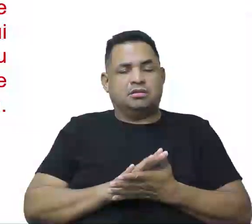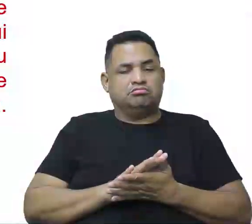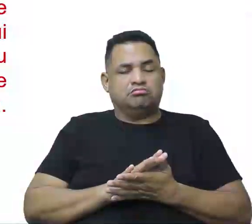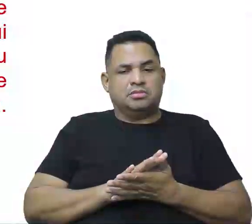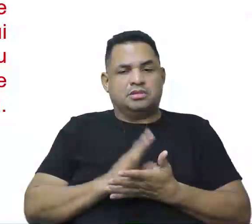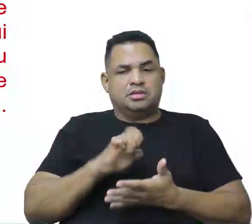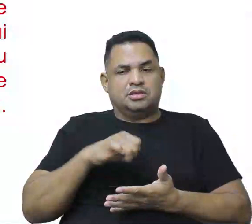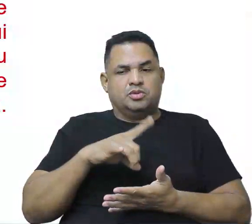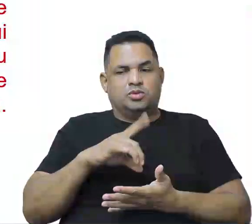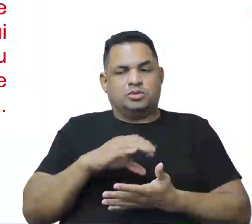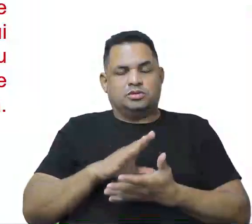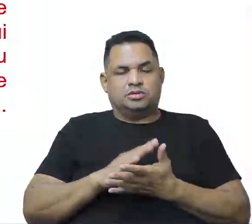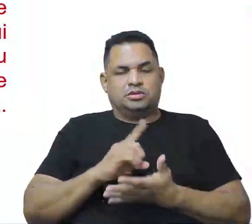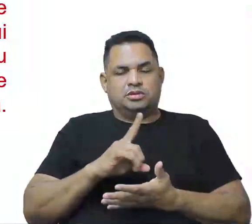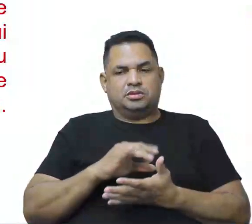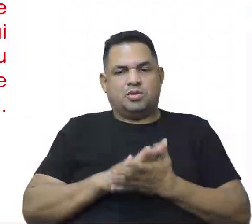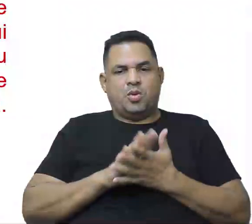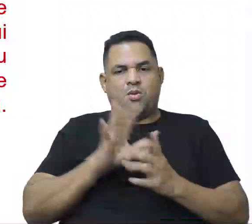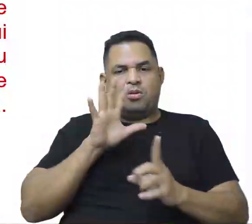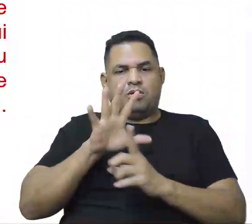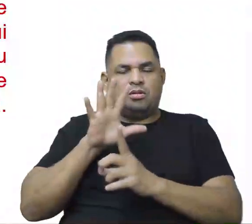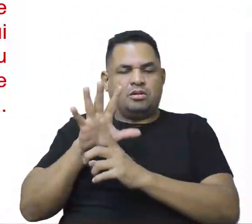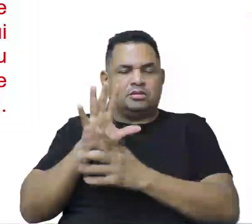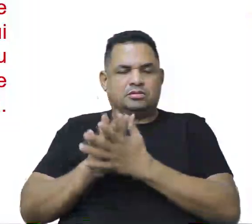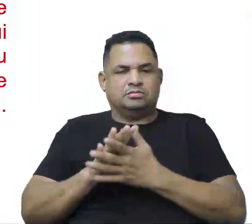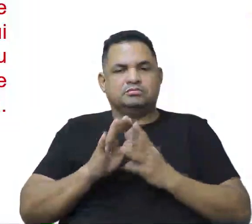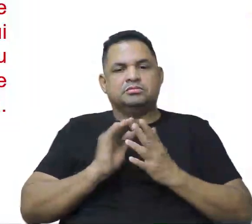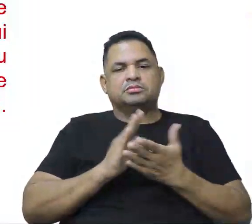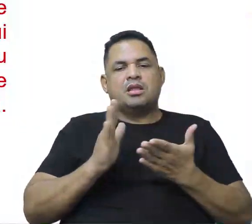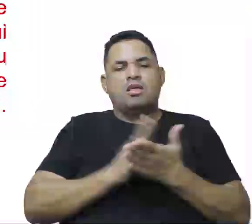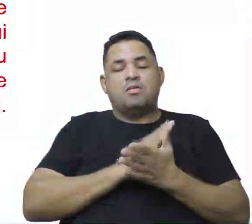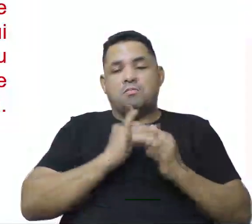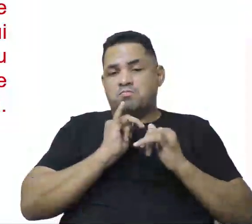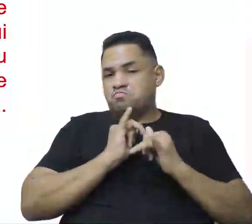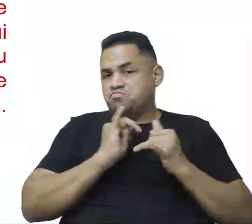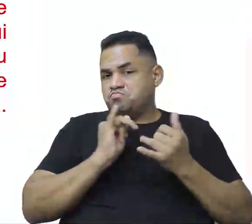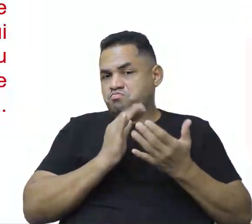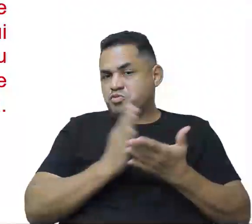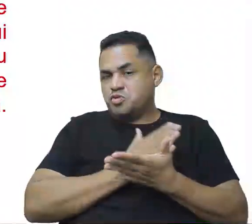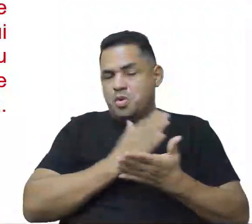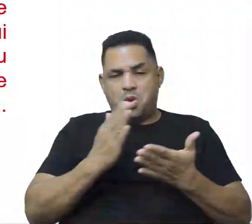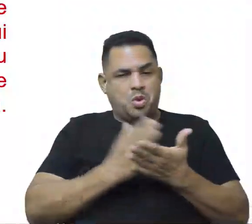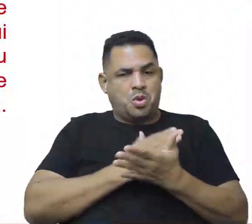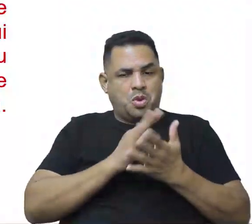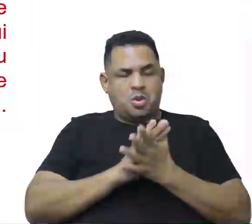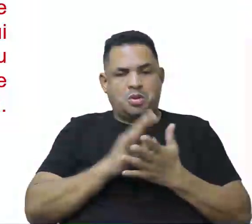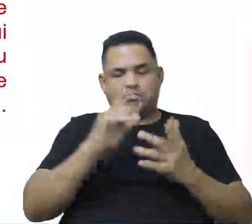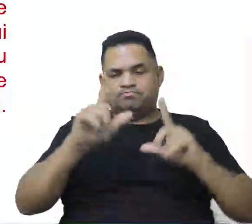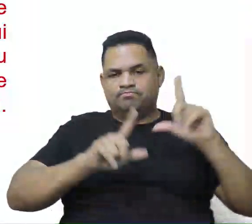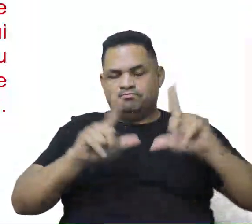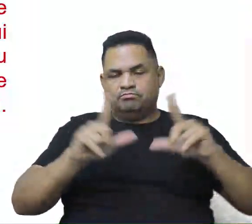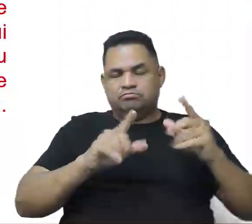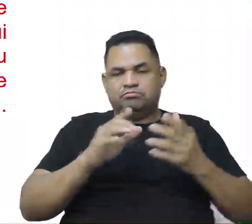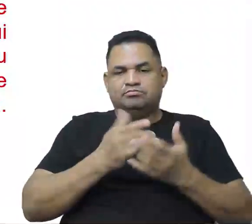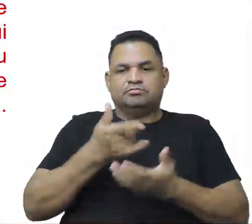ou influenciada pelos jornais, TV e outras formas de comunicação em massa, tá?